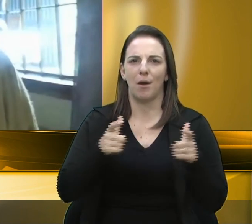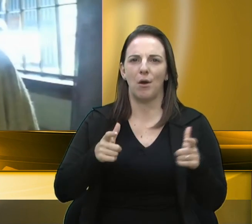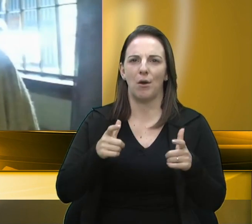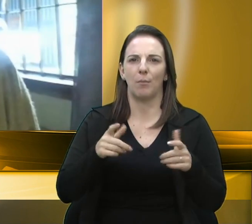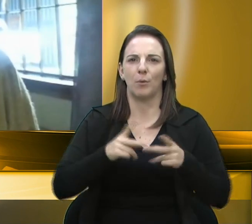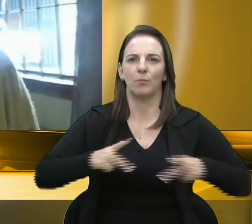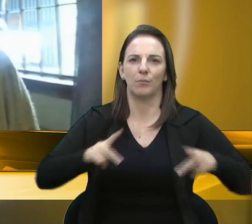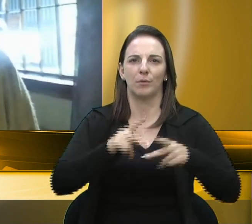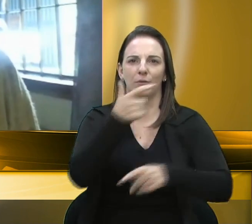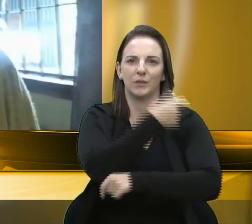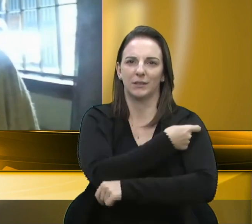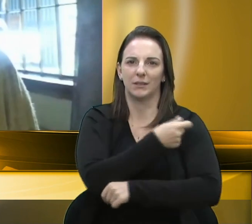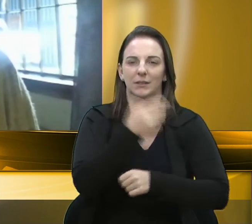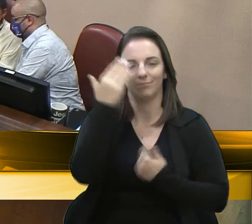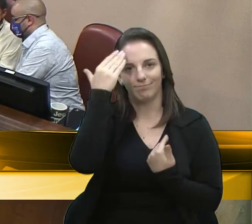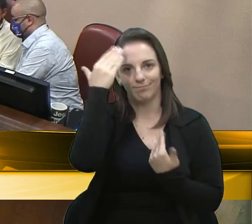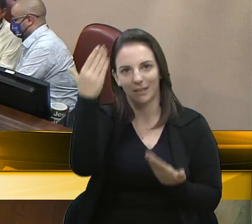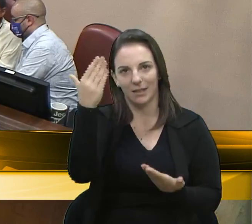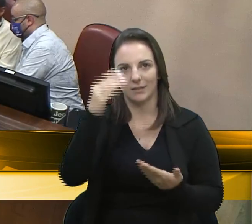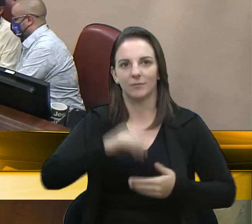Obrigada. e será do grande...